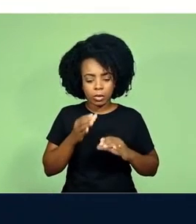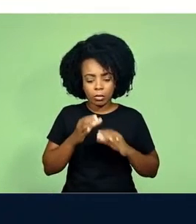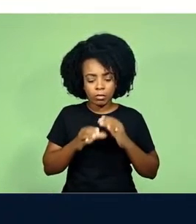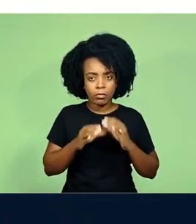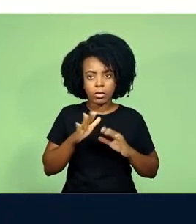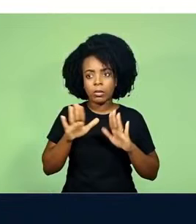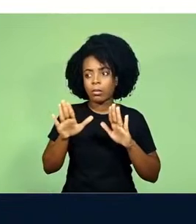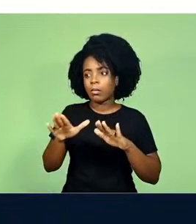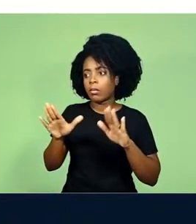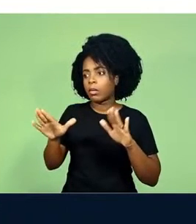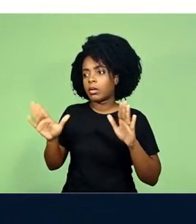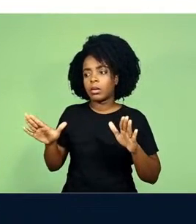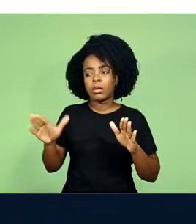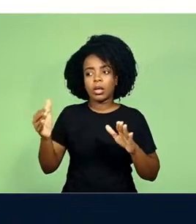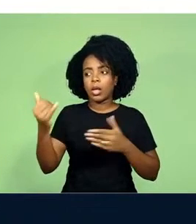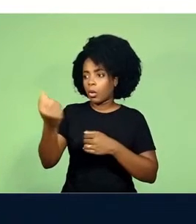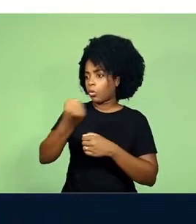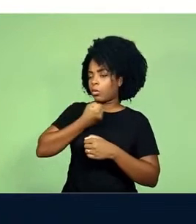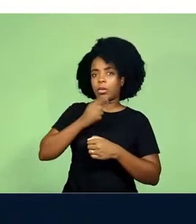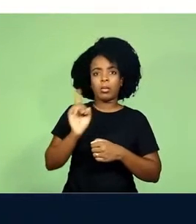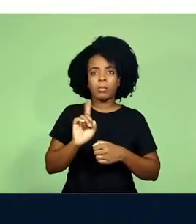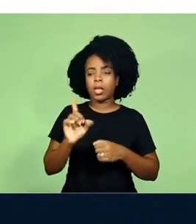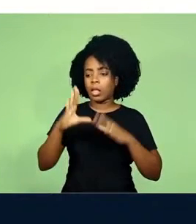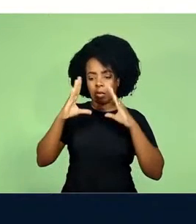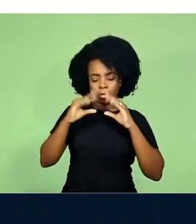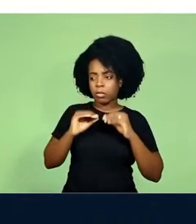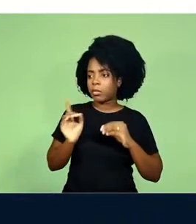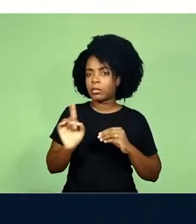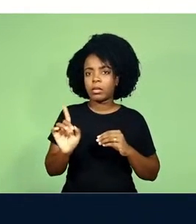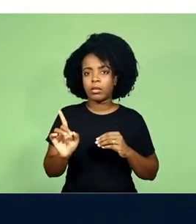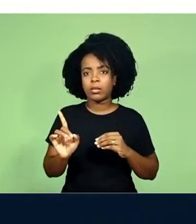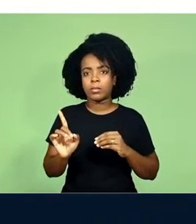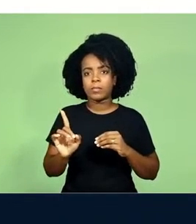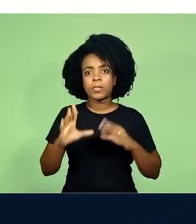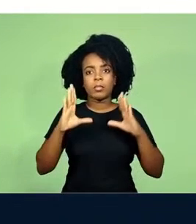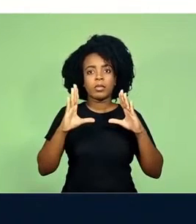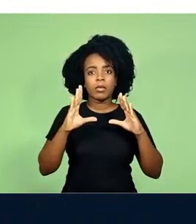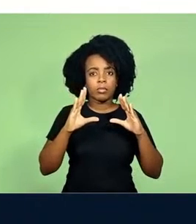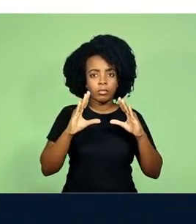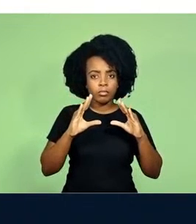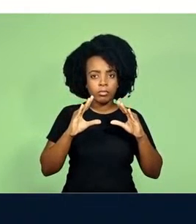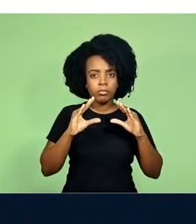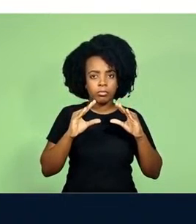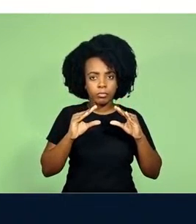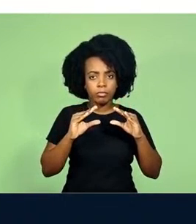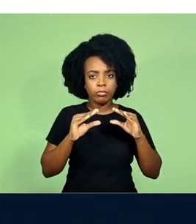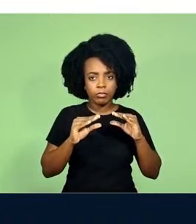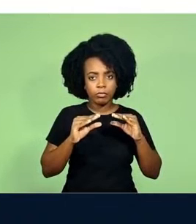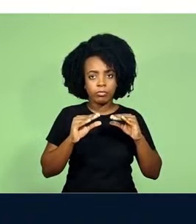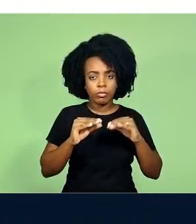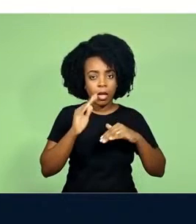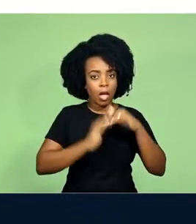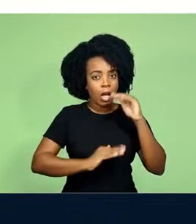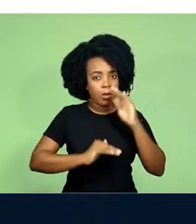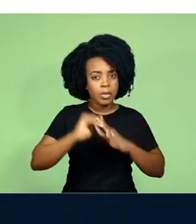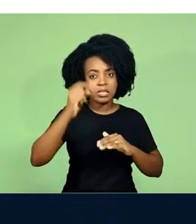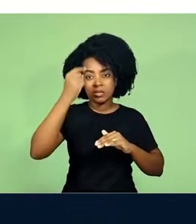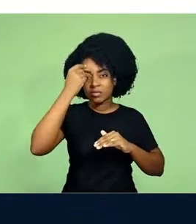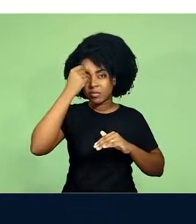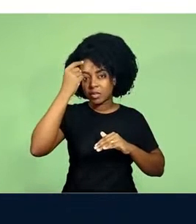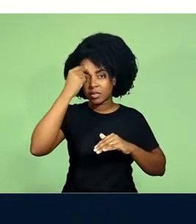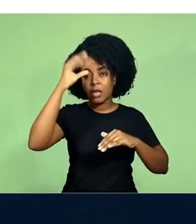a não fazer isso. Porém, ele vai desligando. E conforme vai desligando, a capacidade cognitiva de Raul vai